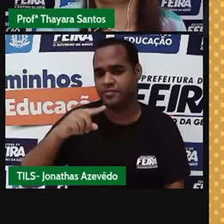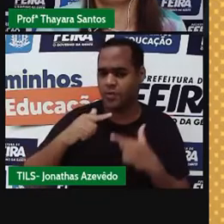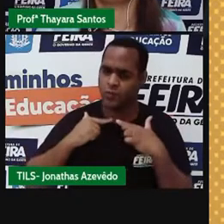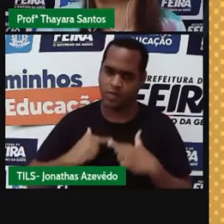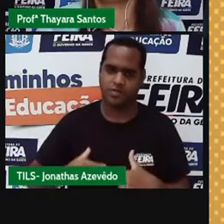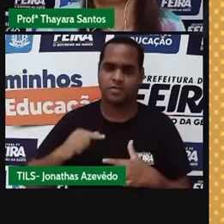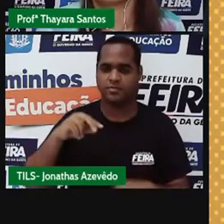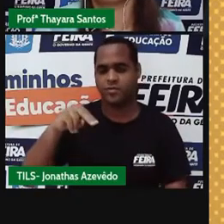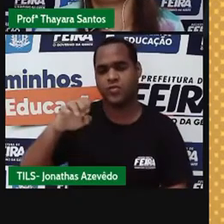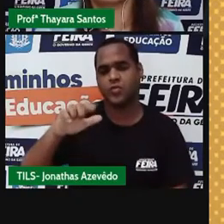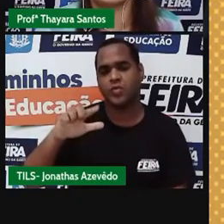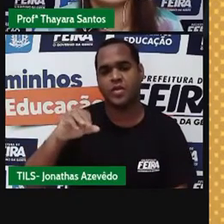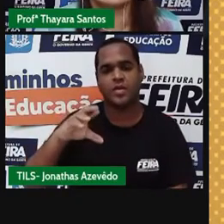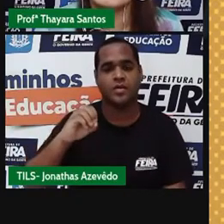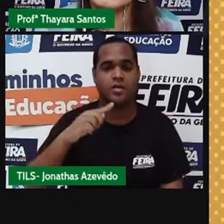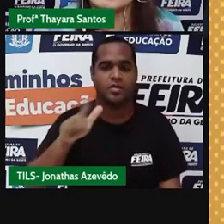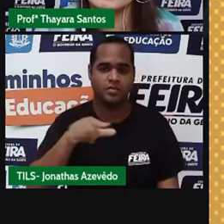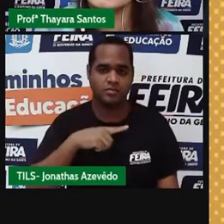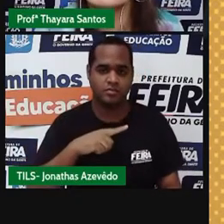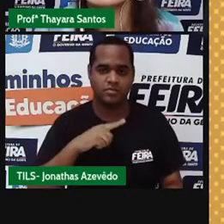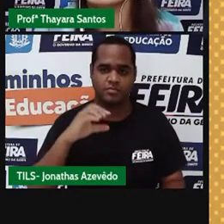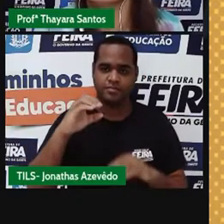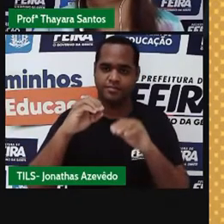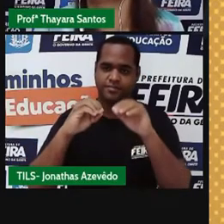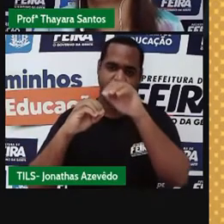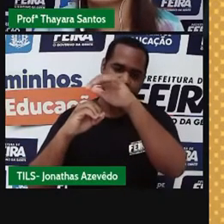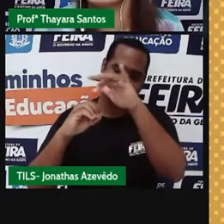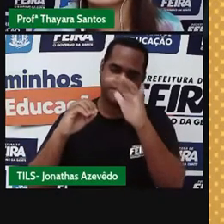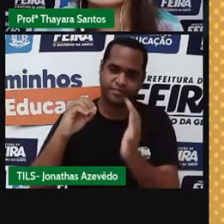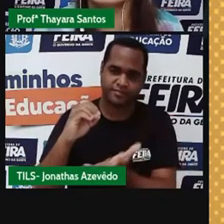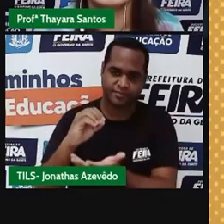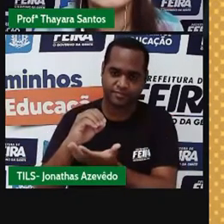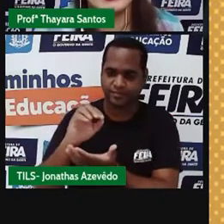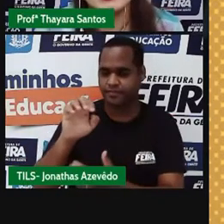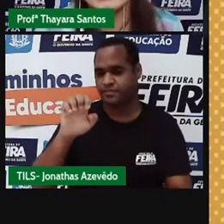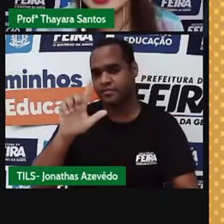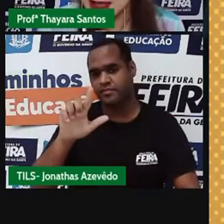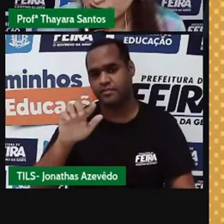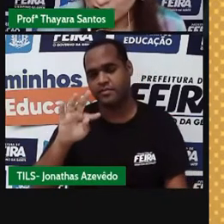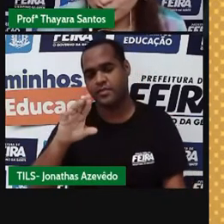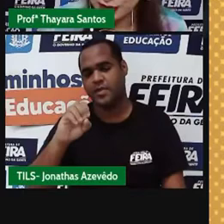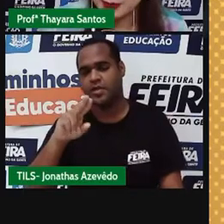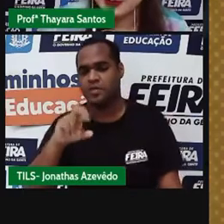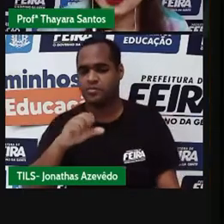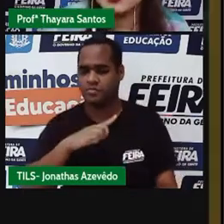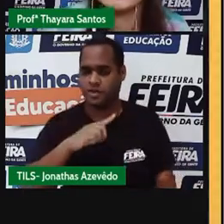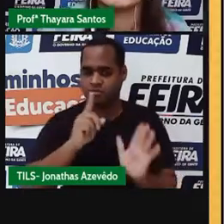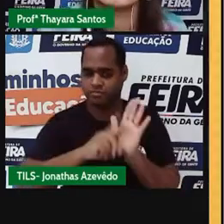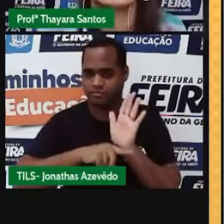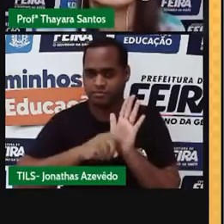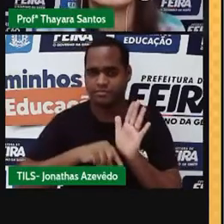e aqui a eletrosfera com as camadas eletrônicas e os elétrons que tem carga negativa.